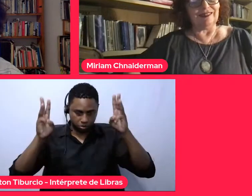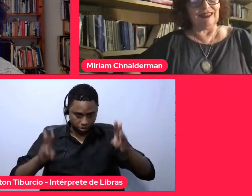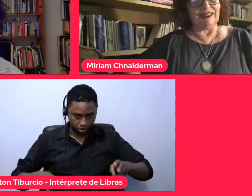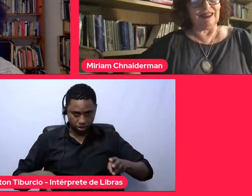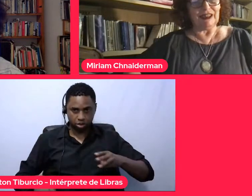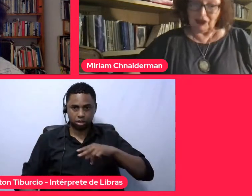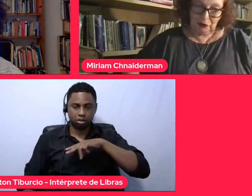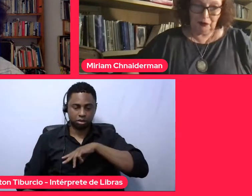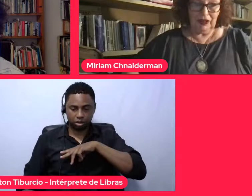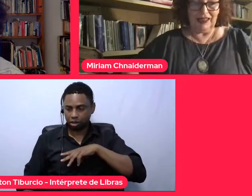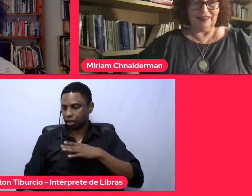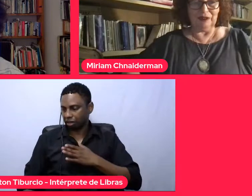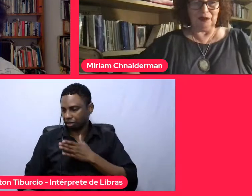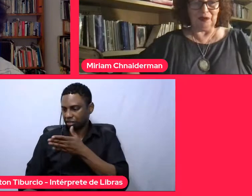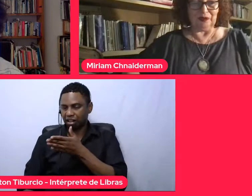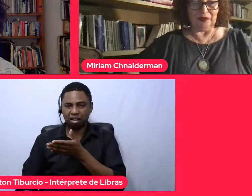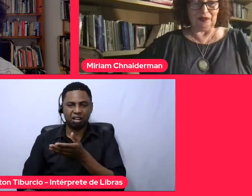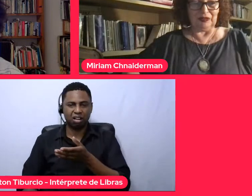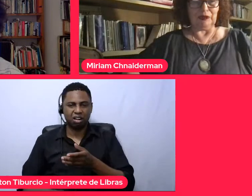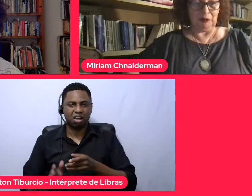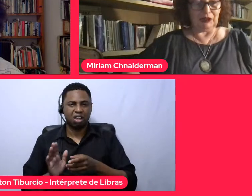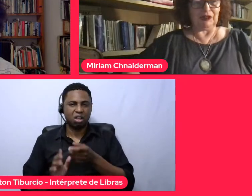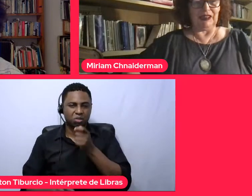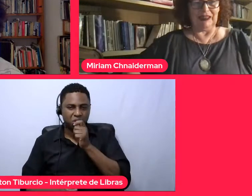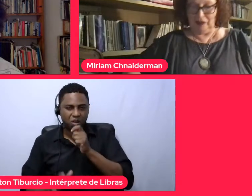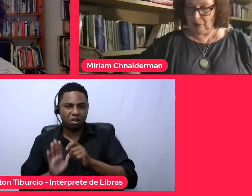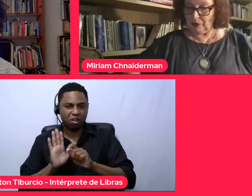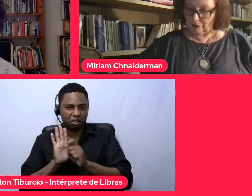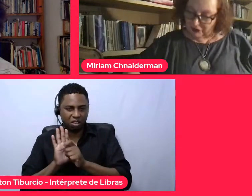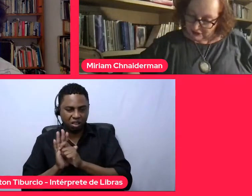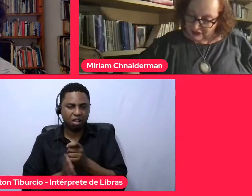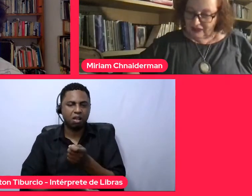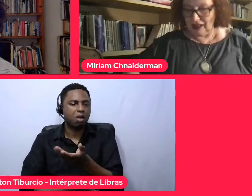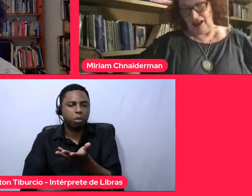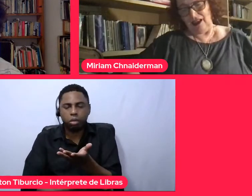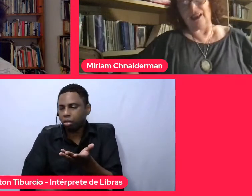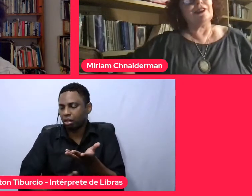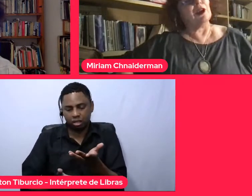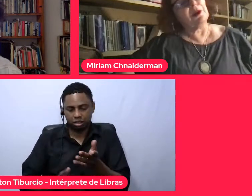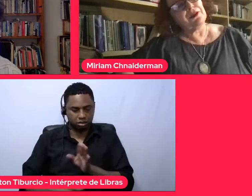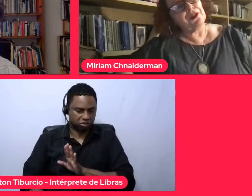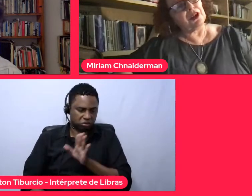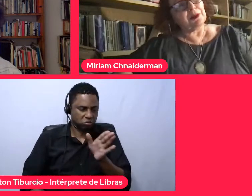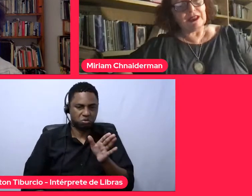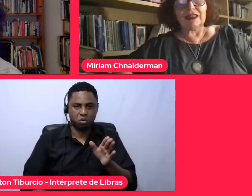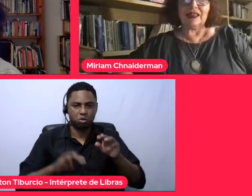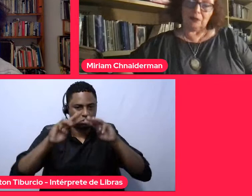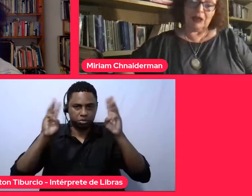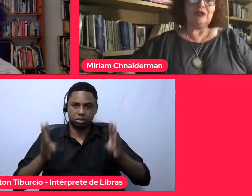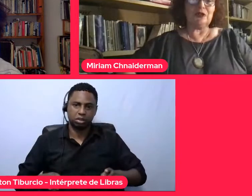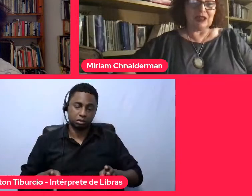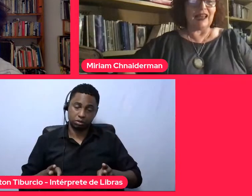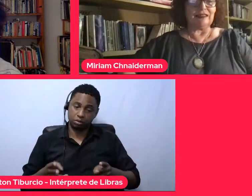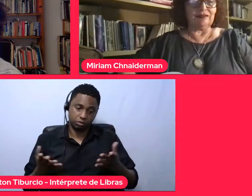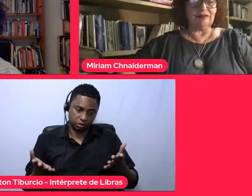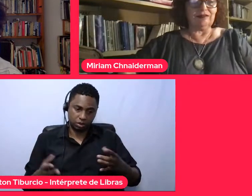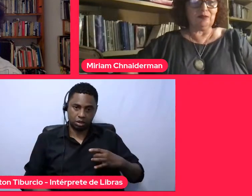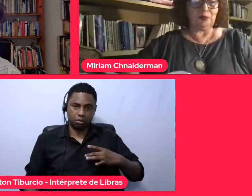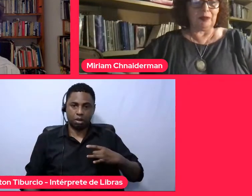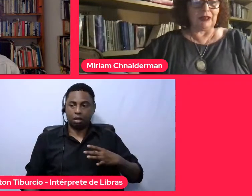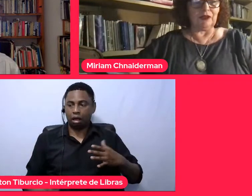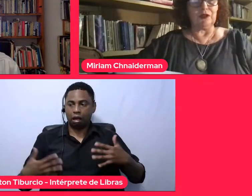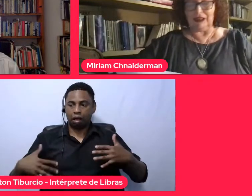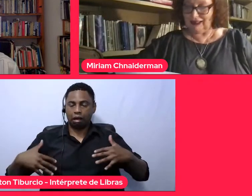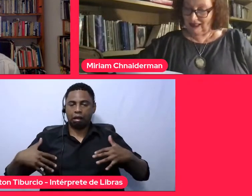pela Cracolândia, então não vai no Museu da Língua Portuguesa. Isso é uma forma de ser medusado